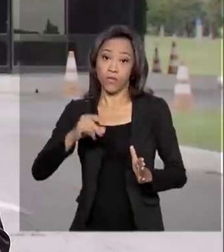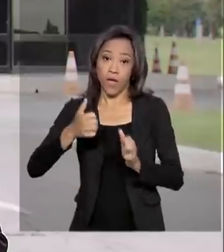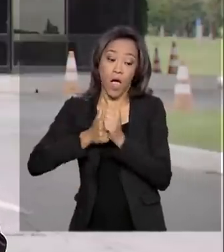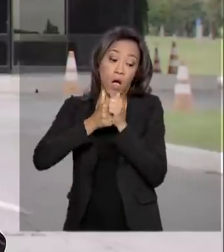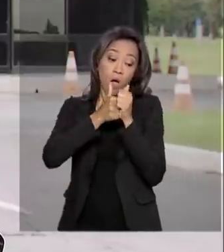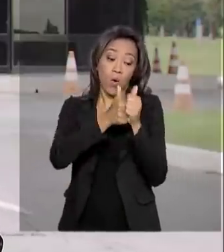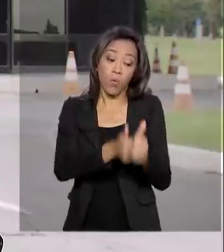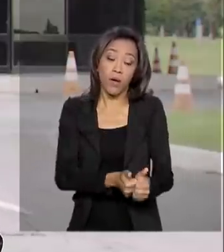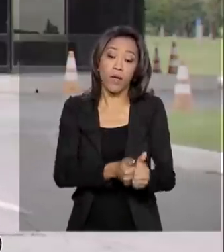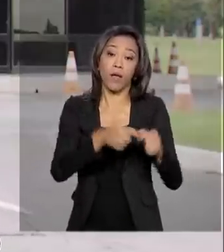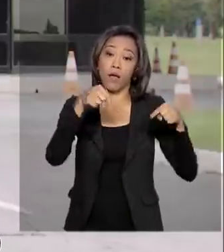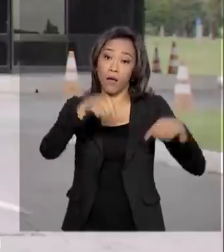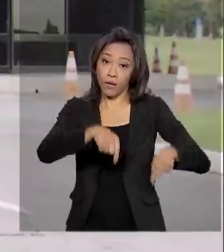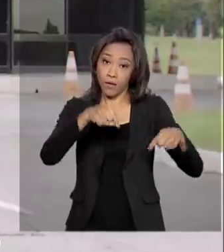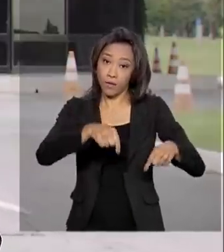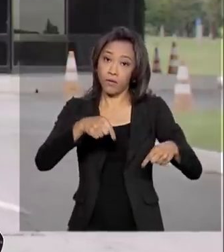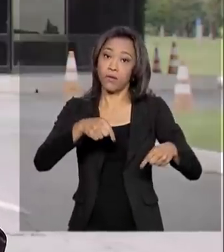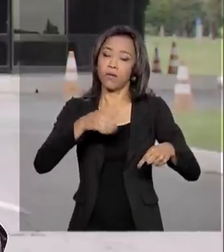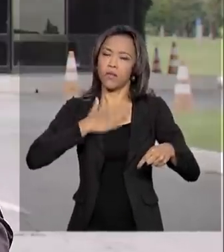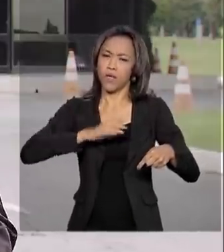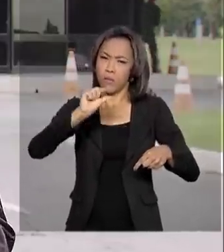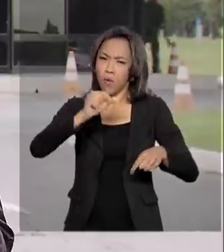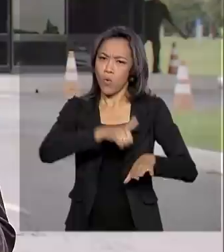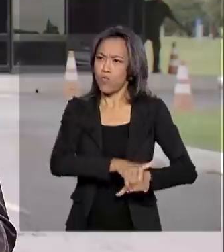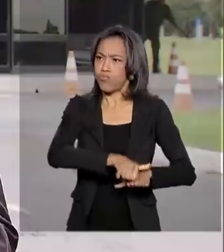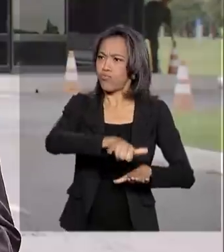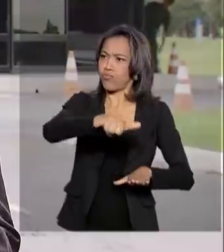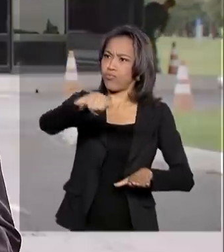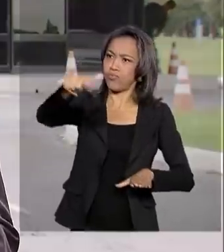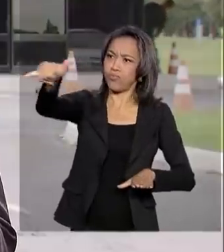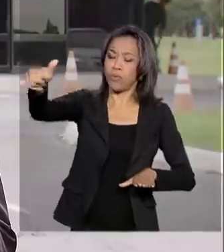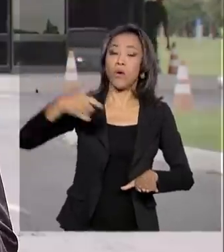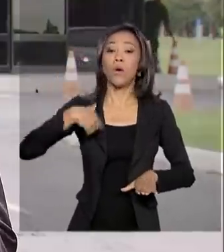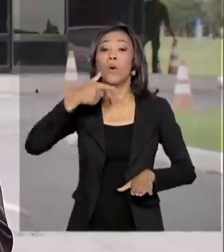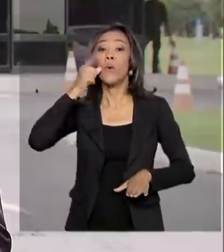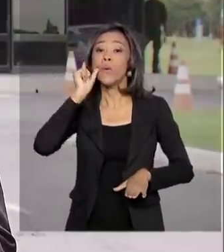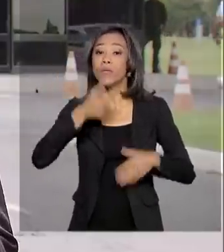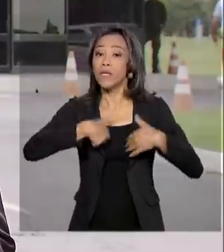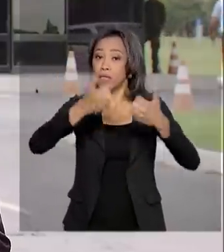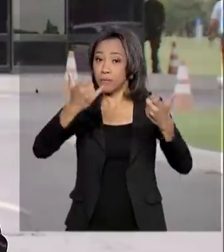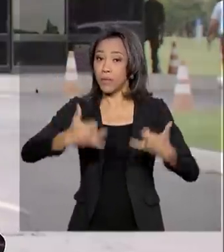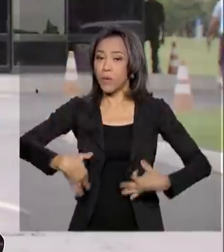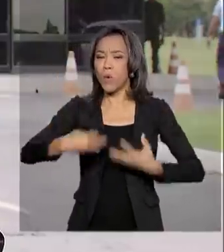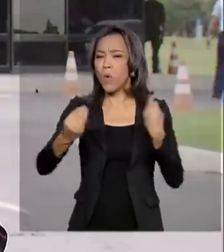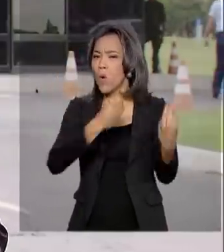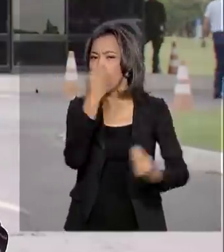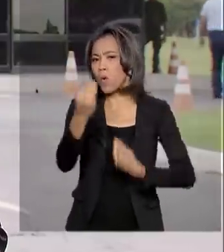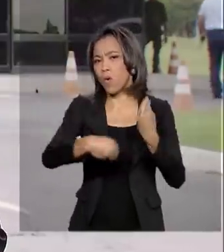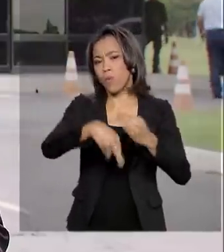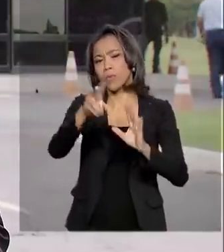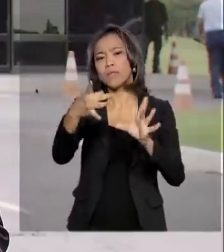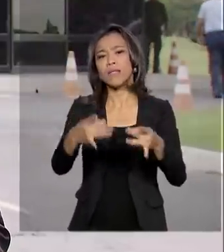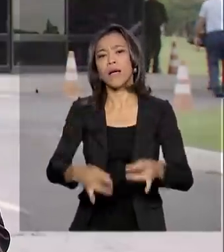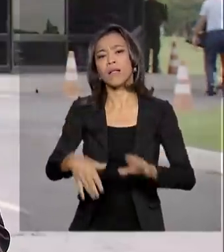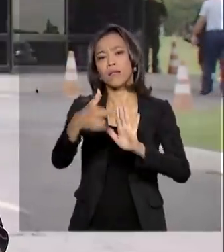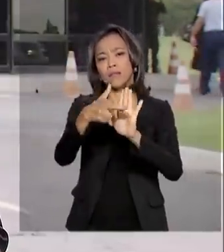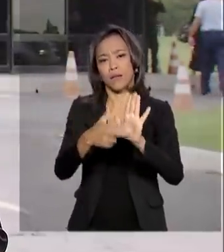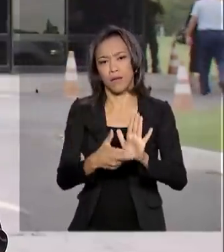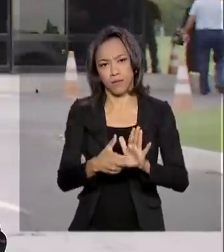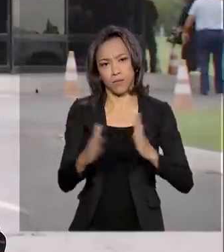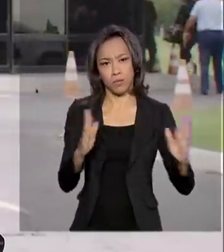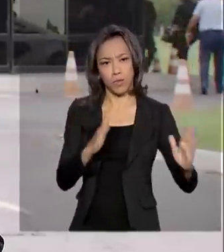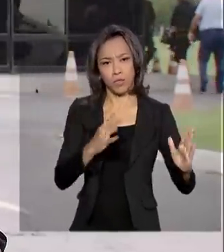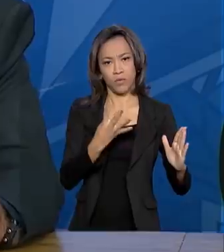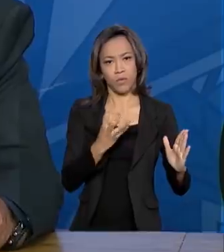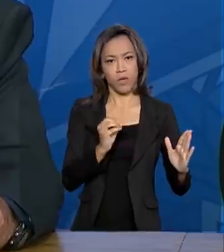decolagem aqui da base aérea daqui a pouco. E ontem ele falou sobre as regras, deu detalhes sobre as regras da quarentena. Vamos acompanhar.